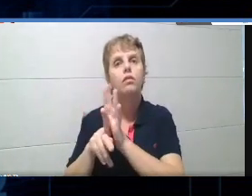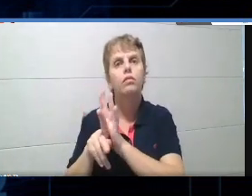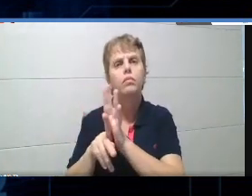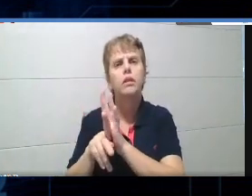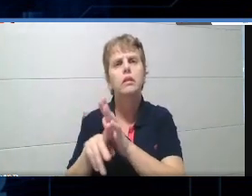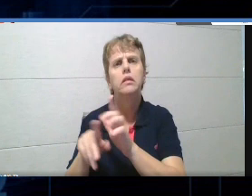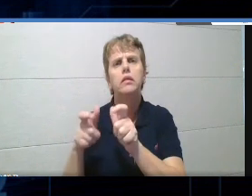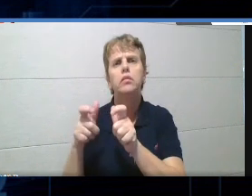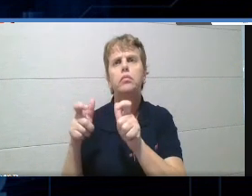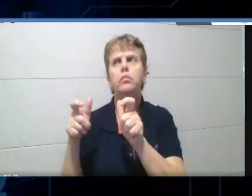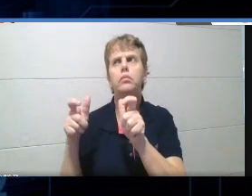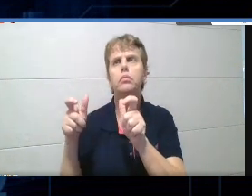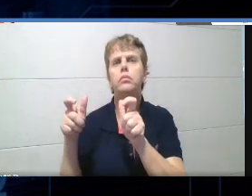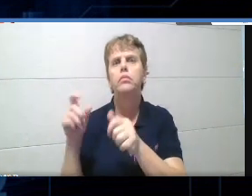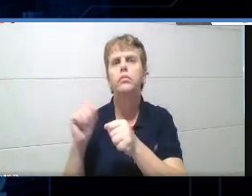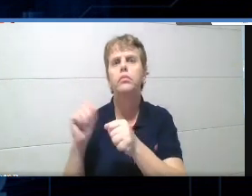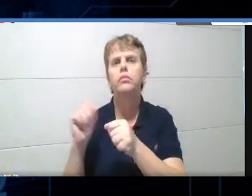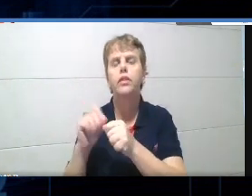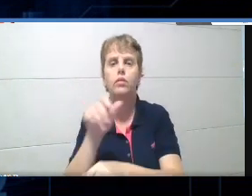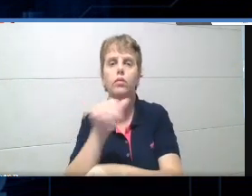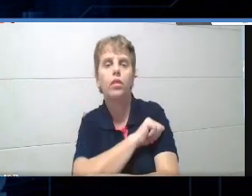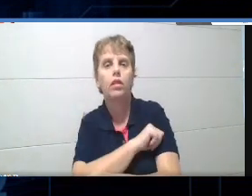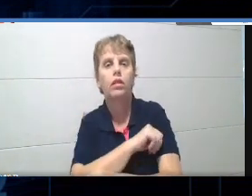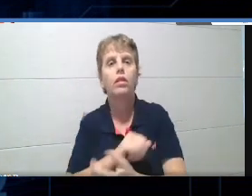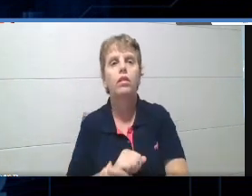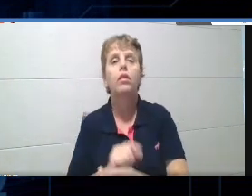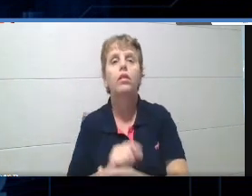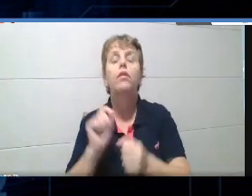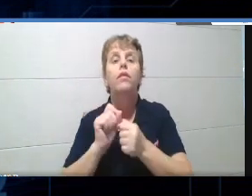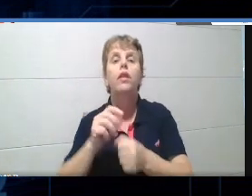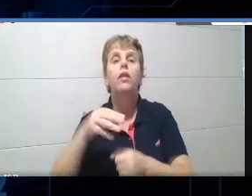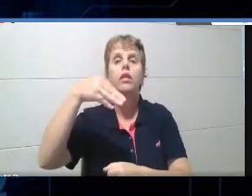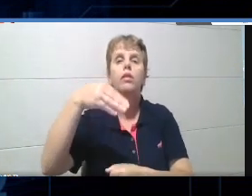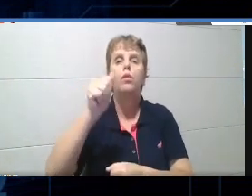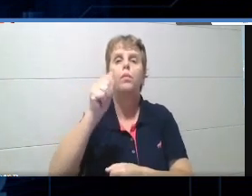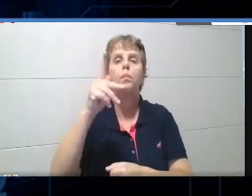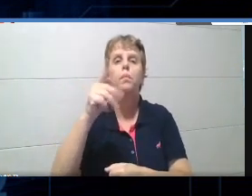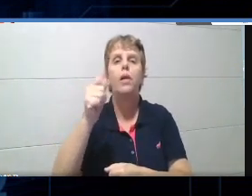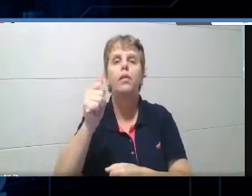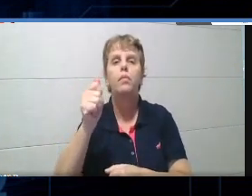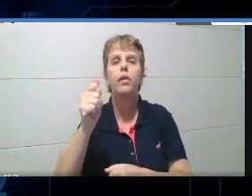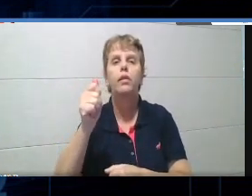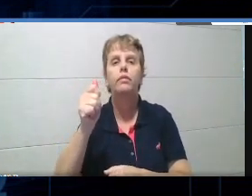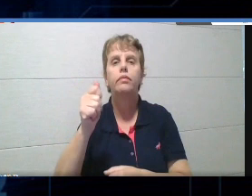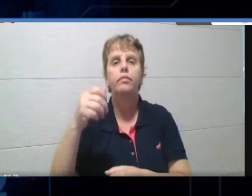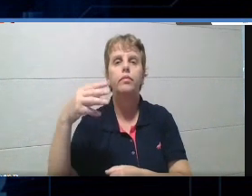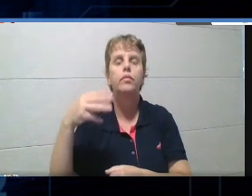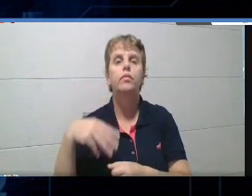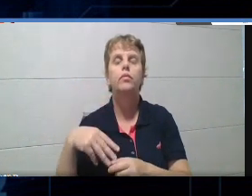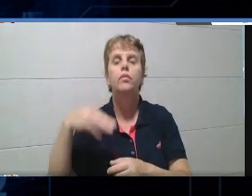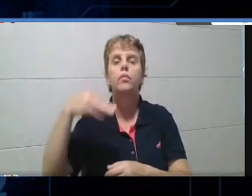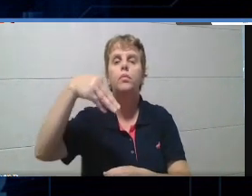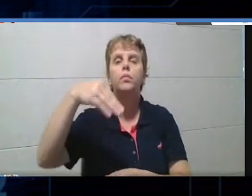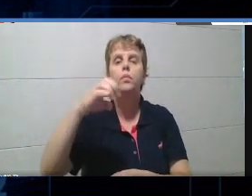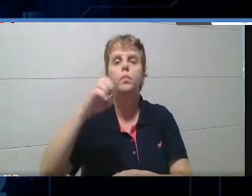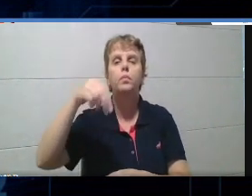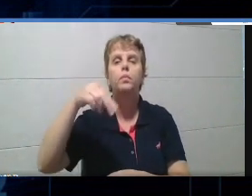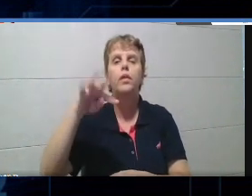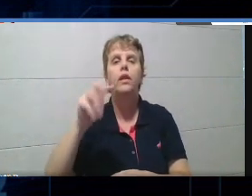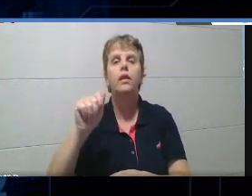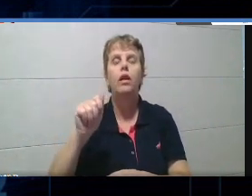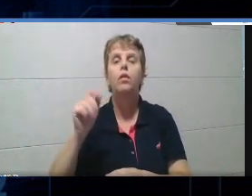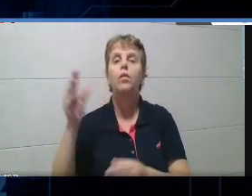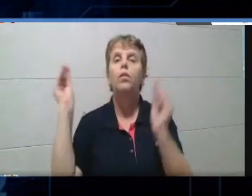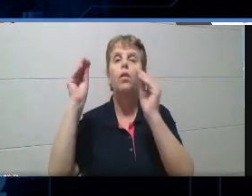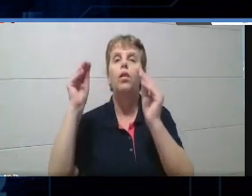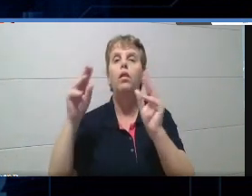aluno, pensa se não dá pra fazer um esquema, como o mapa mental, né, coloca uma palavra-chave aqui, por exemplo, um assunto-chave aqui, né,